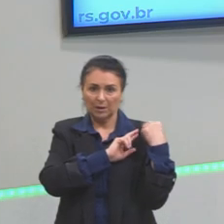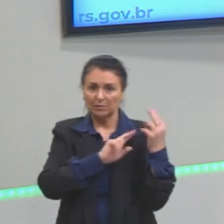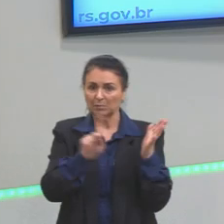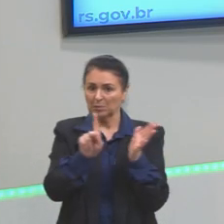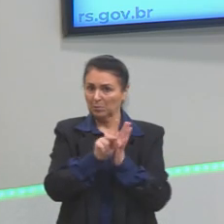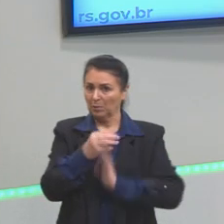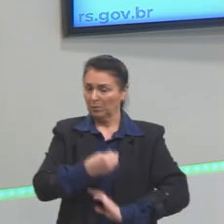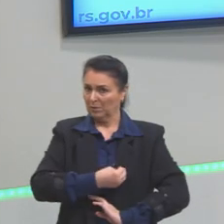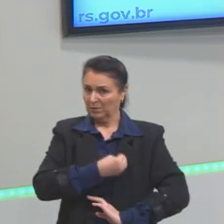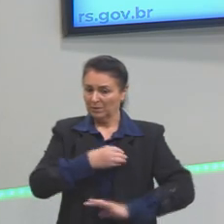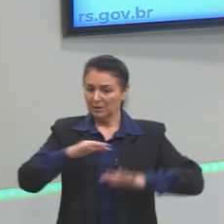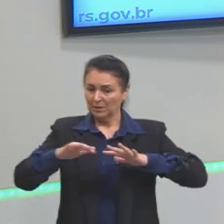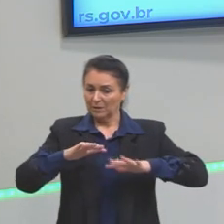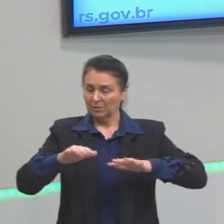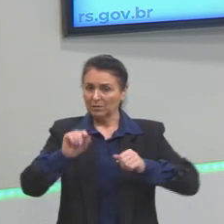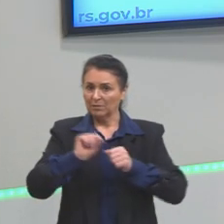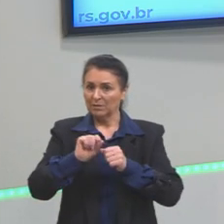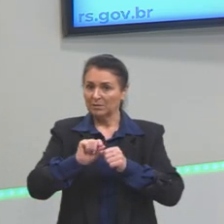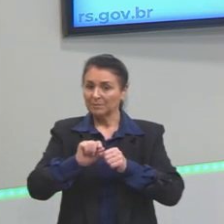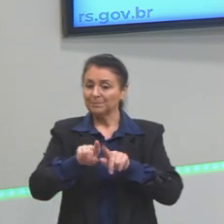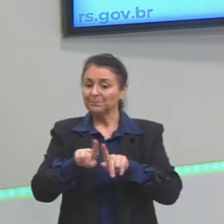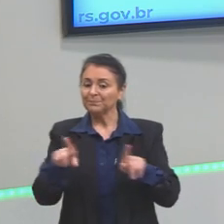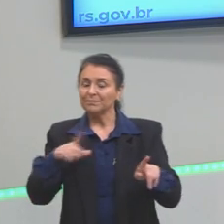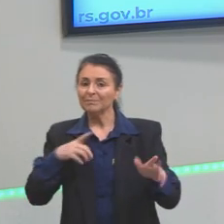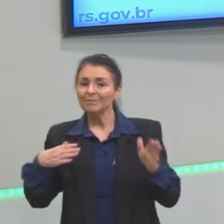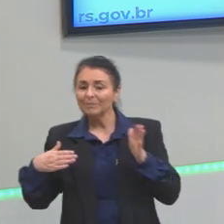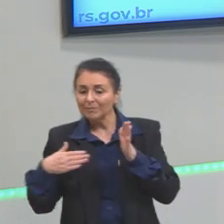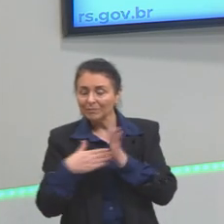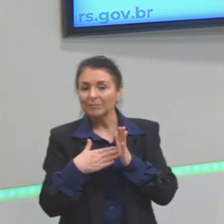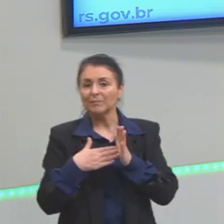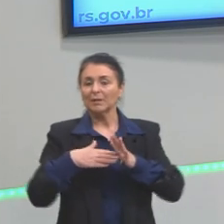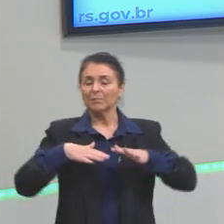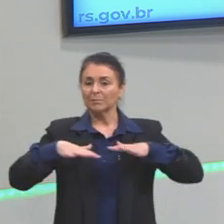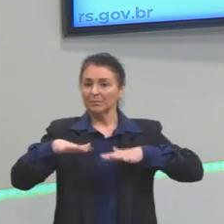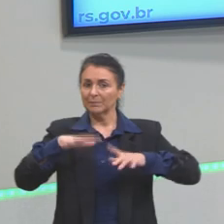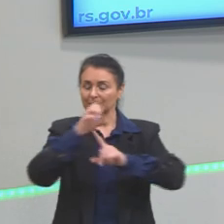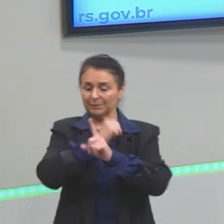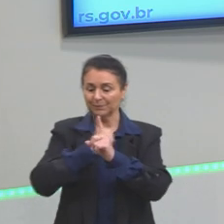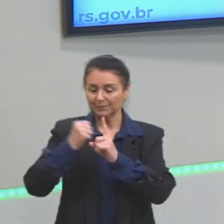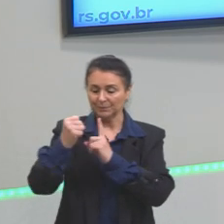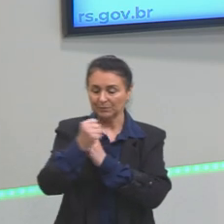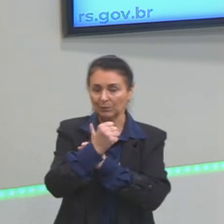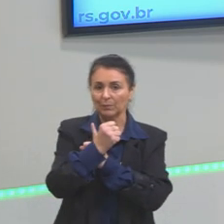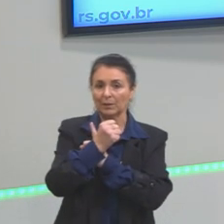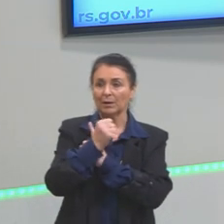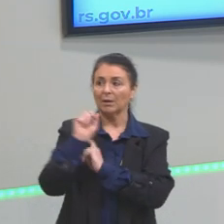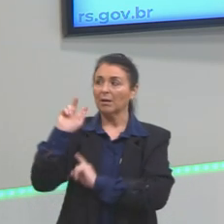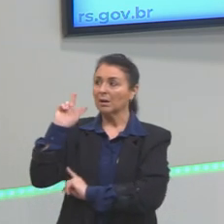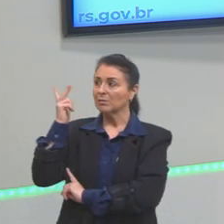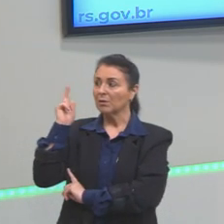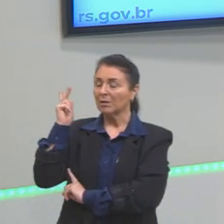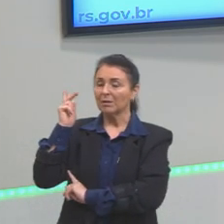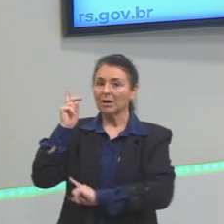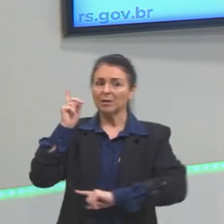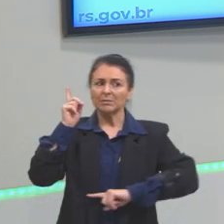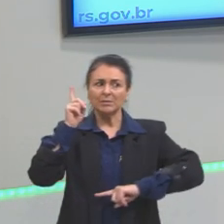mas existem limitadores para essas ações sociais, que são as condições históricas e materiais.